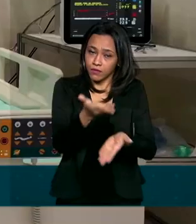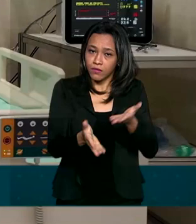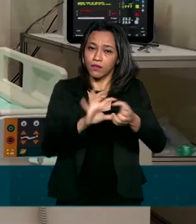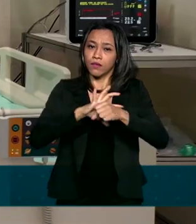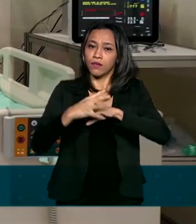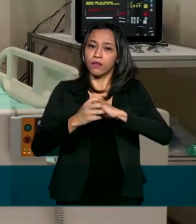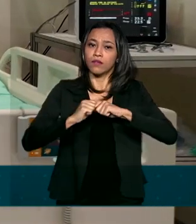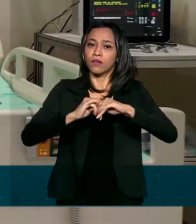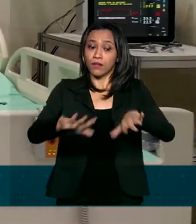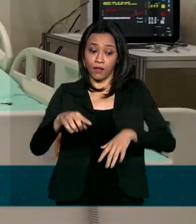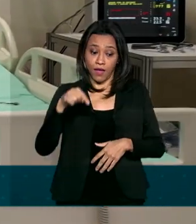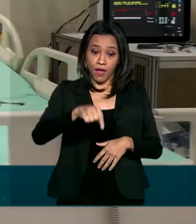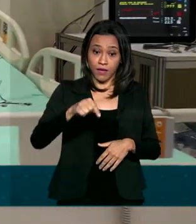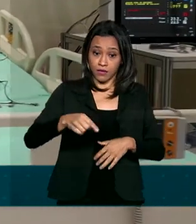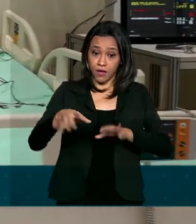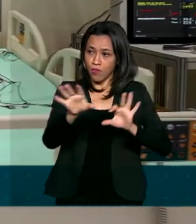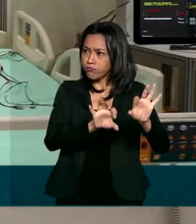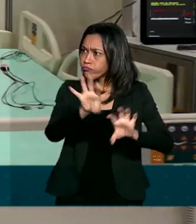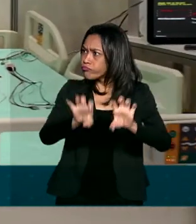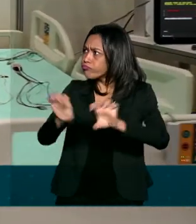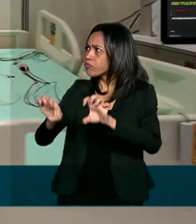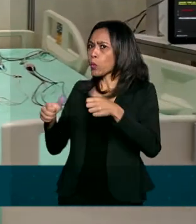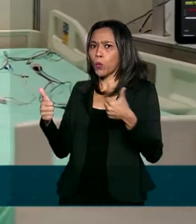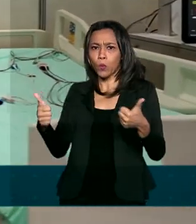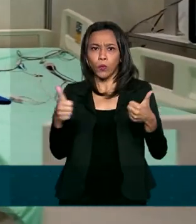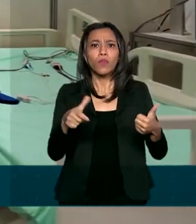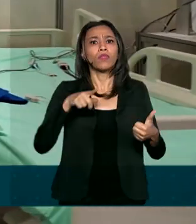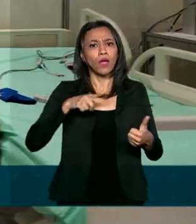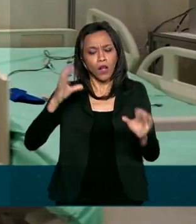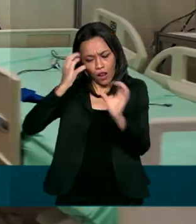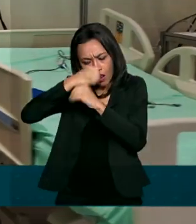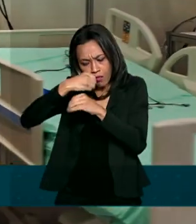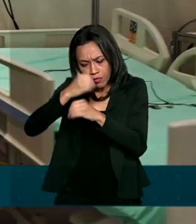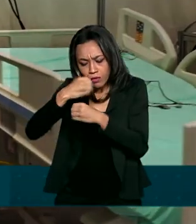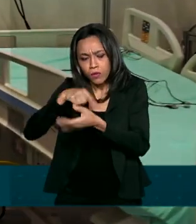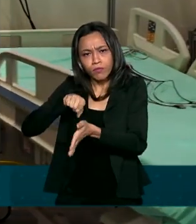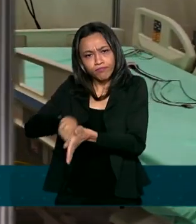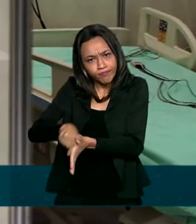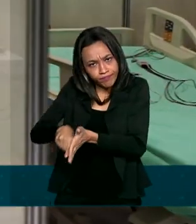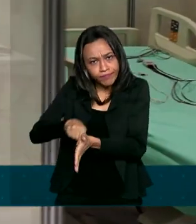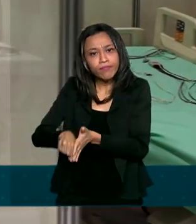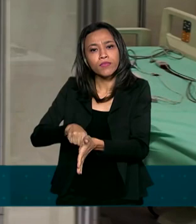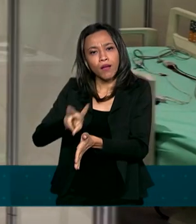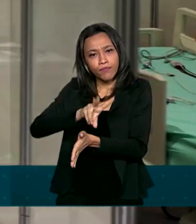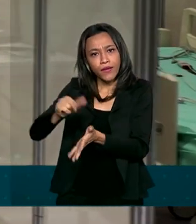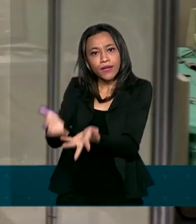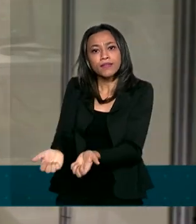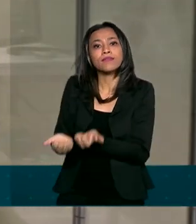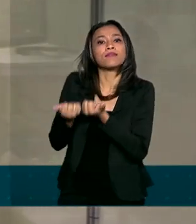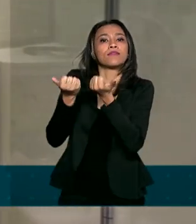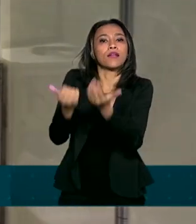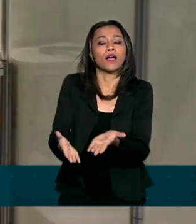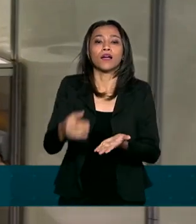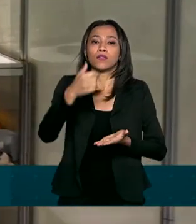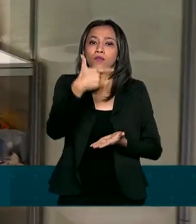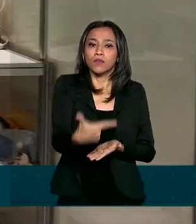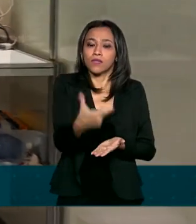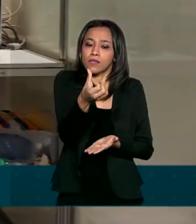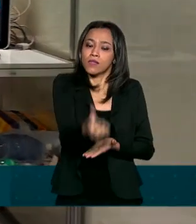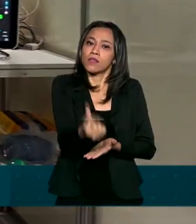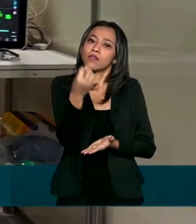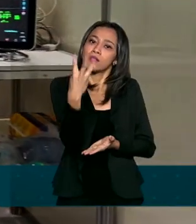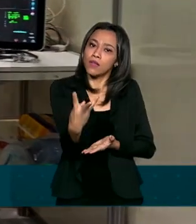A estrutura, que conta também com um laboratório para a realização de exames, vai empregar 263